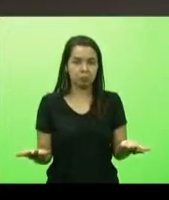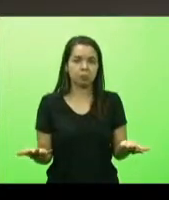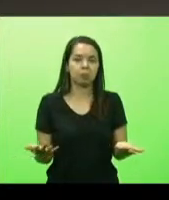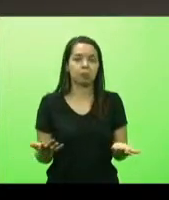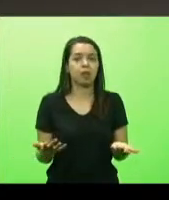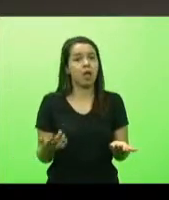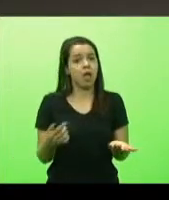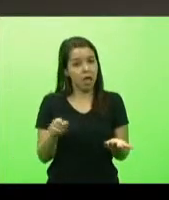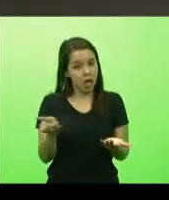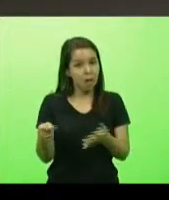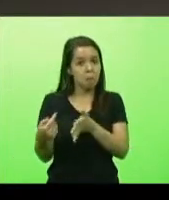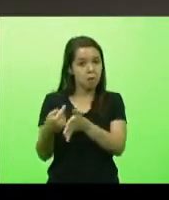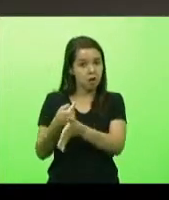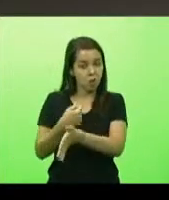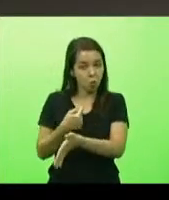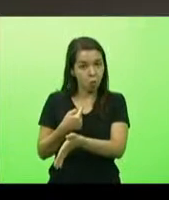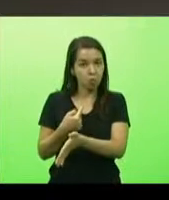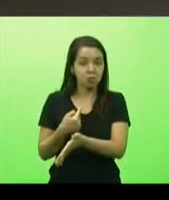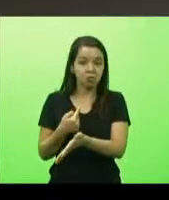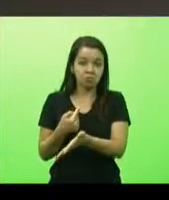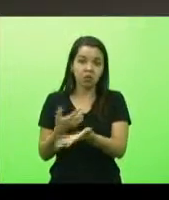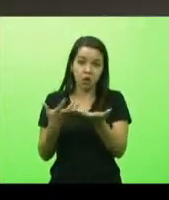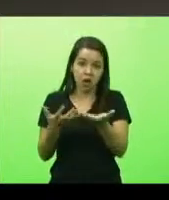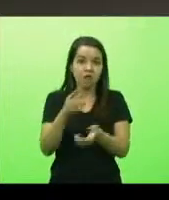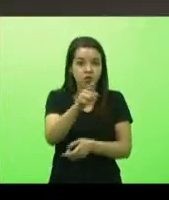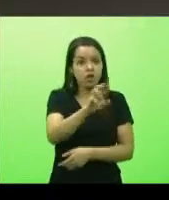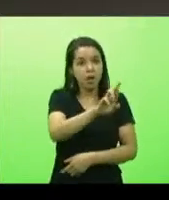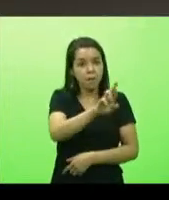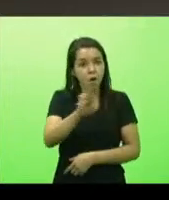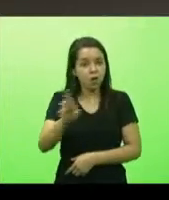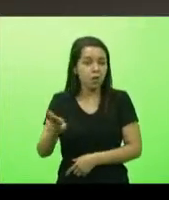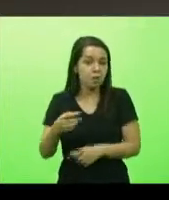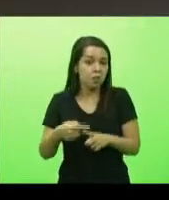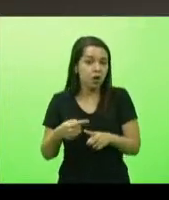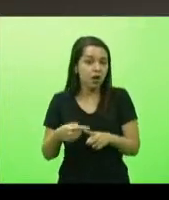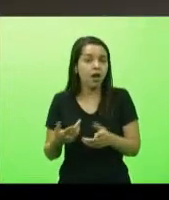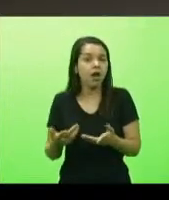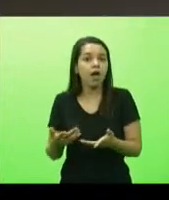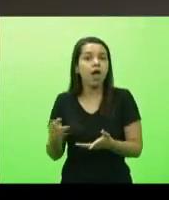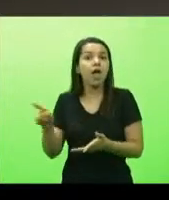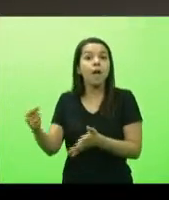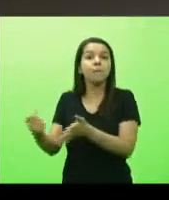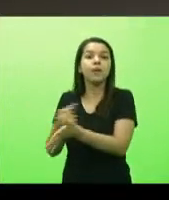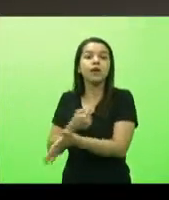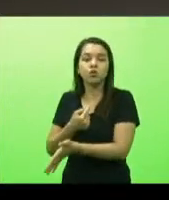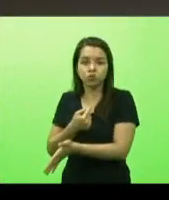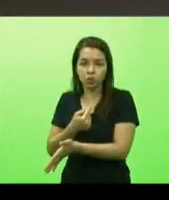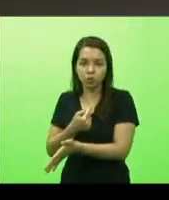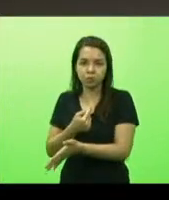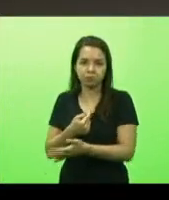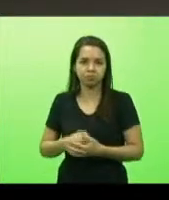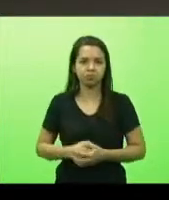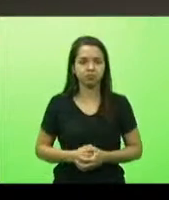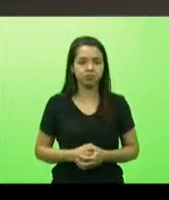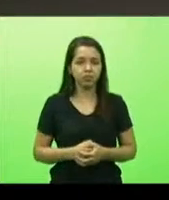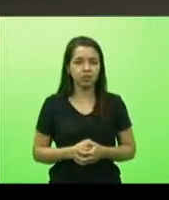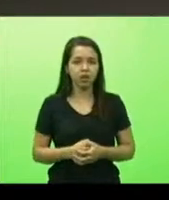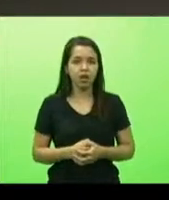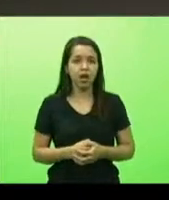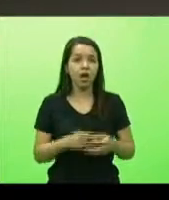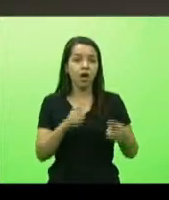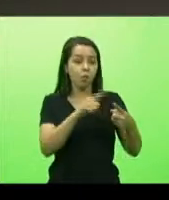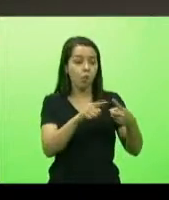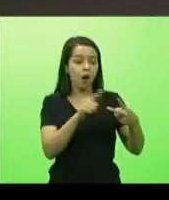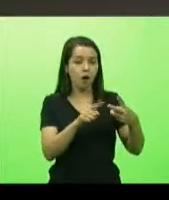muitos casos como esse ele me fez a seguinte pergunta em qual dessas alternativas eu erro menos